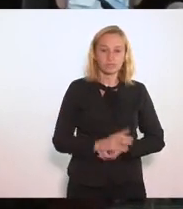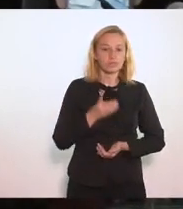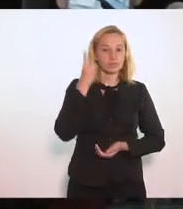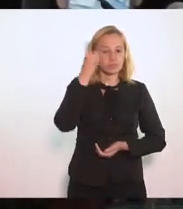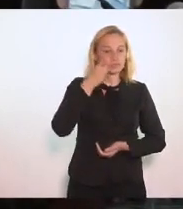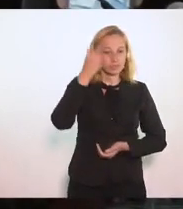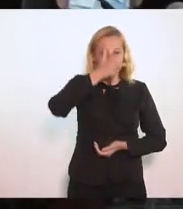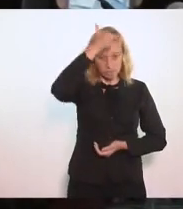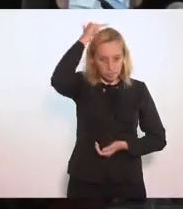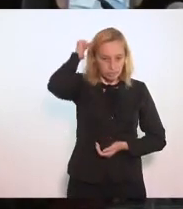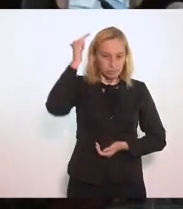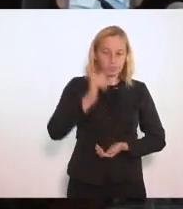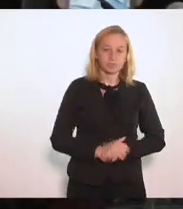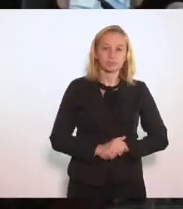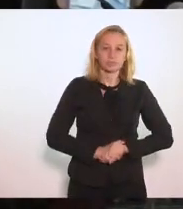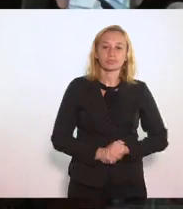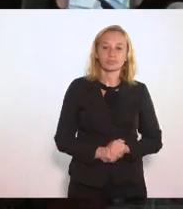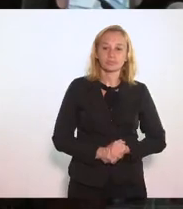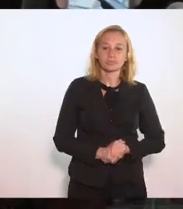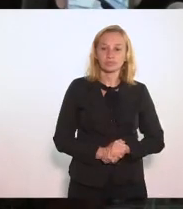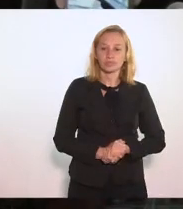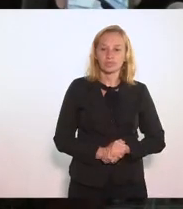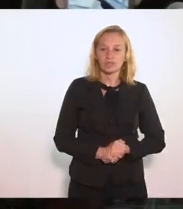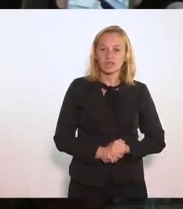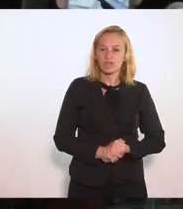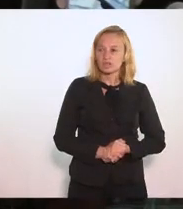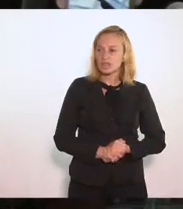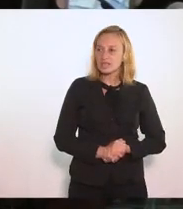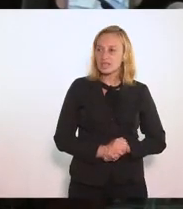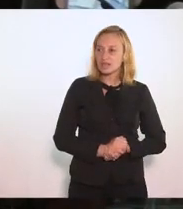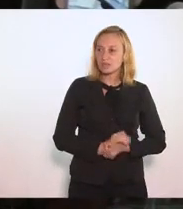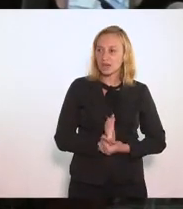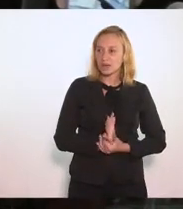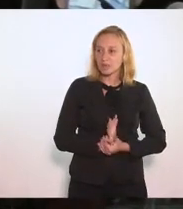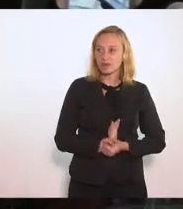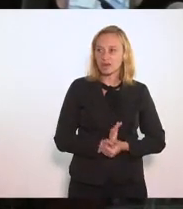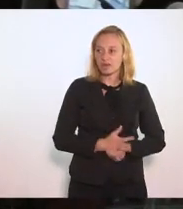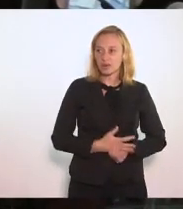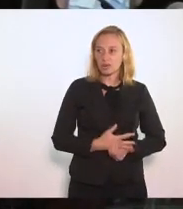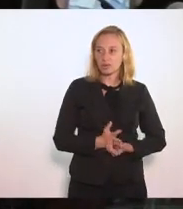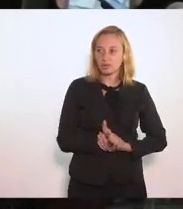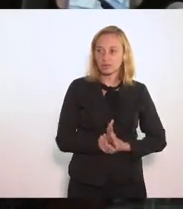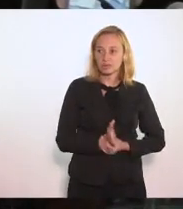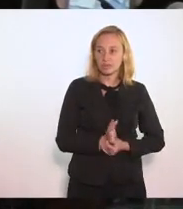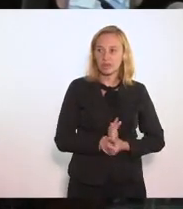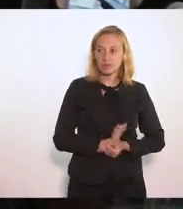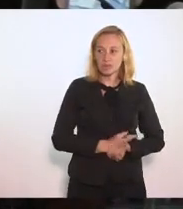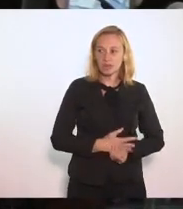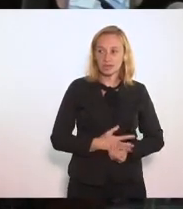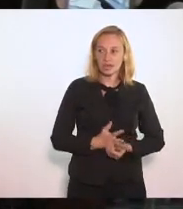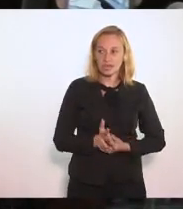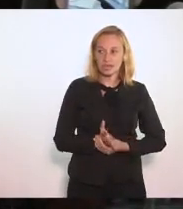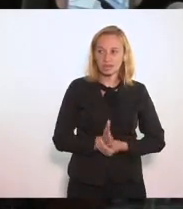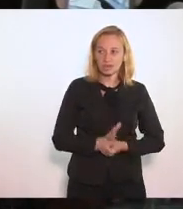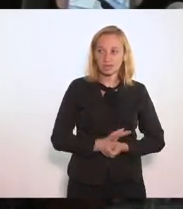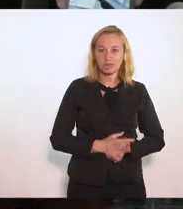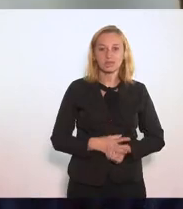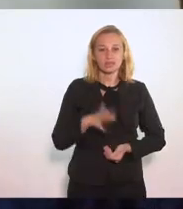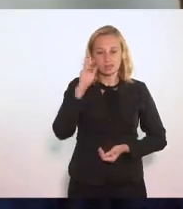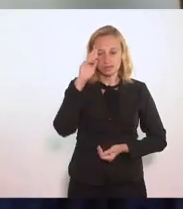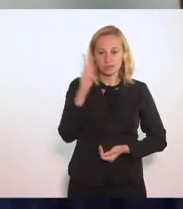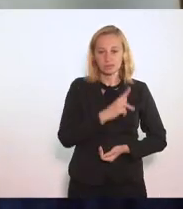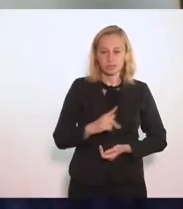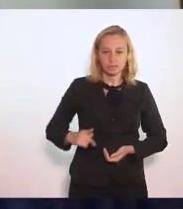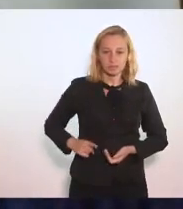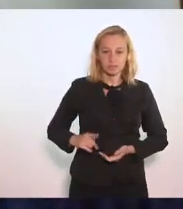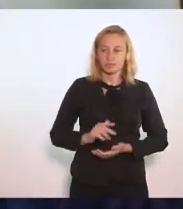deputado Luiz Paulo Vossa excelência Dispõe de 10 minutos No tempo regimental Senhora Senhora Presidente